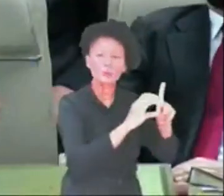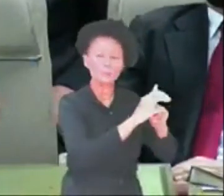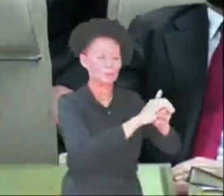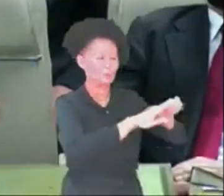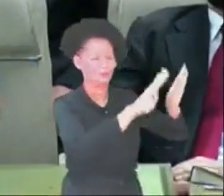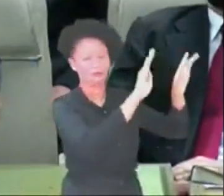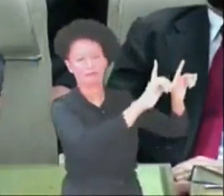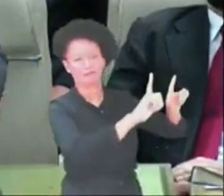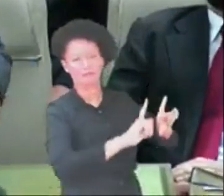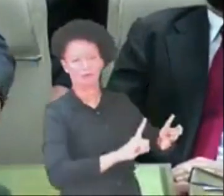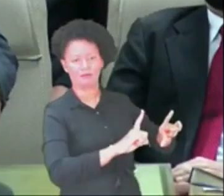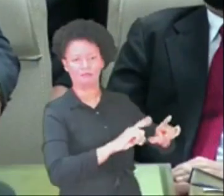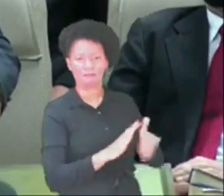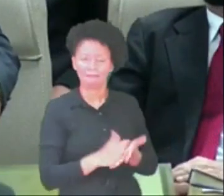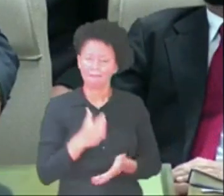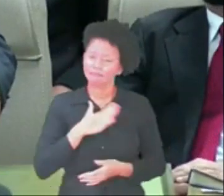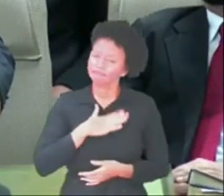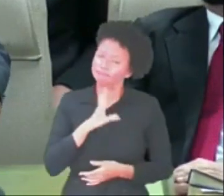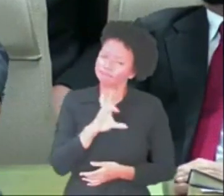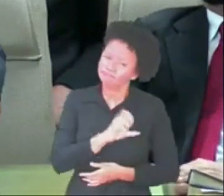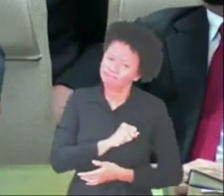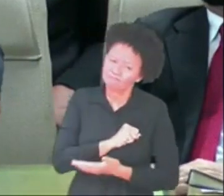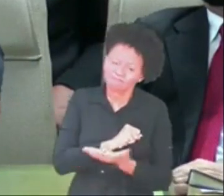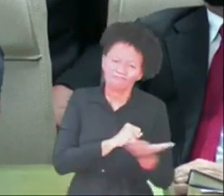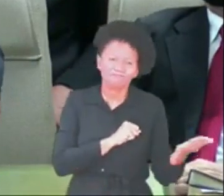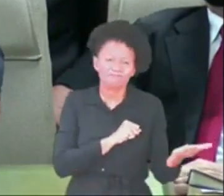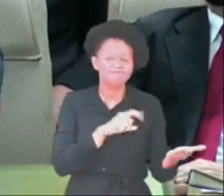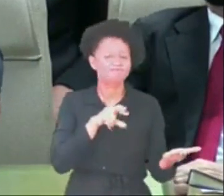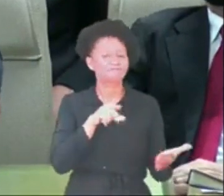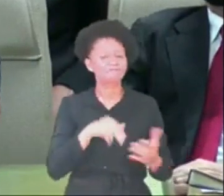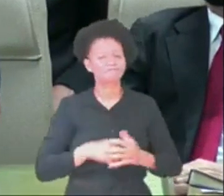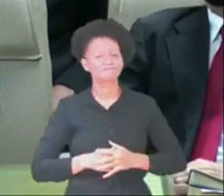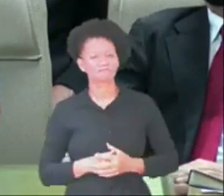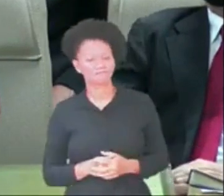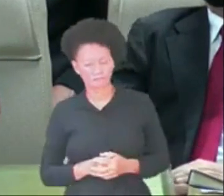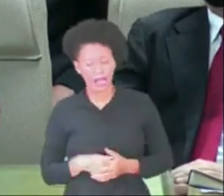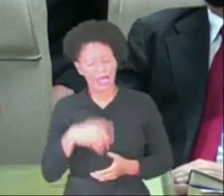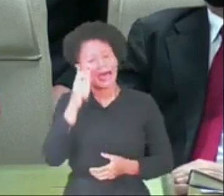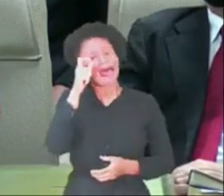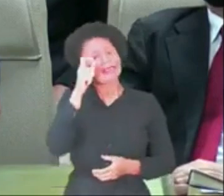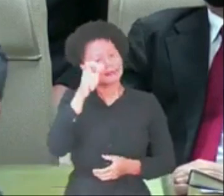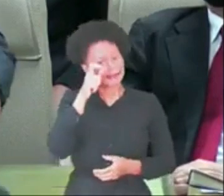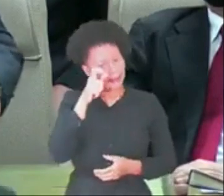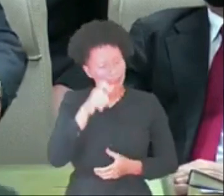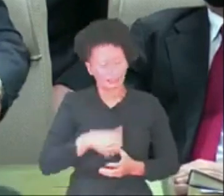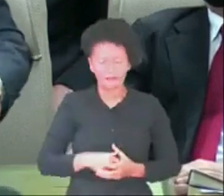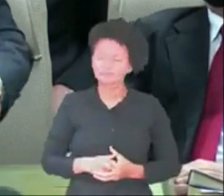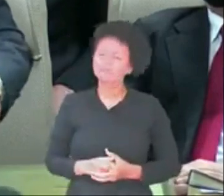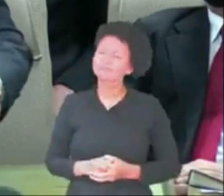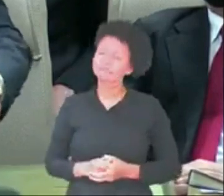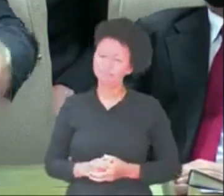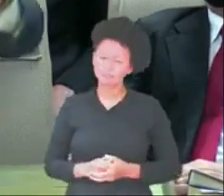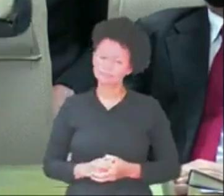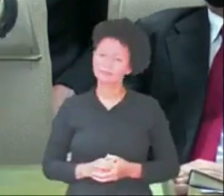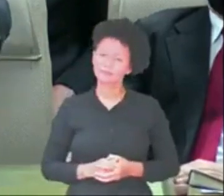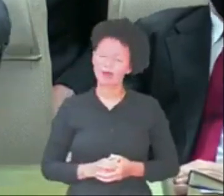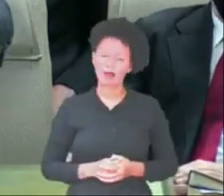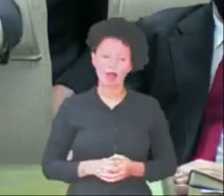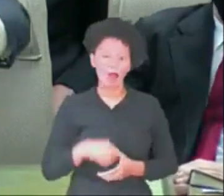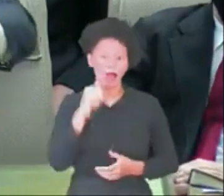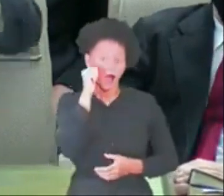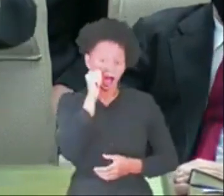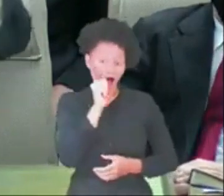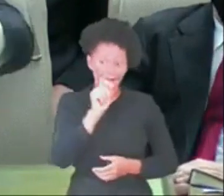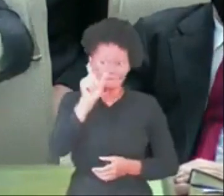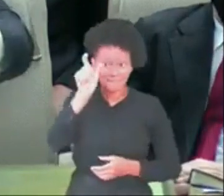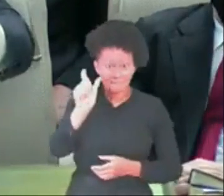E meus amados irmãos, é interessante que Jezabel